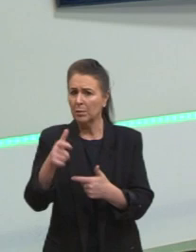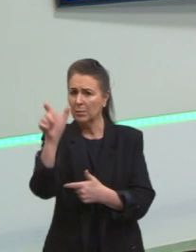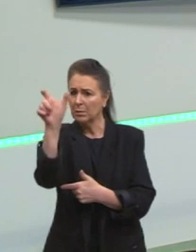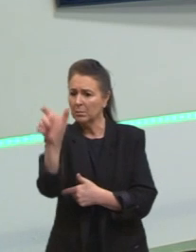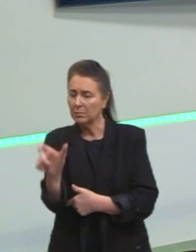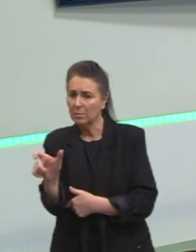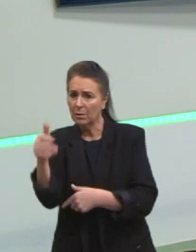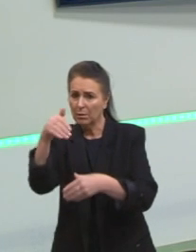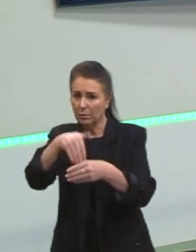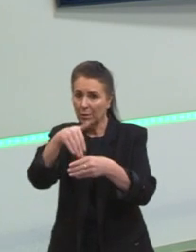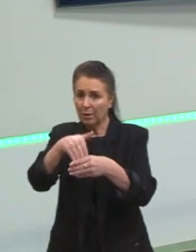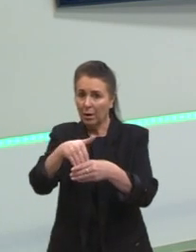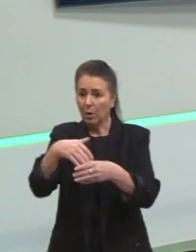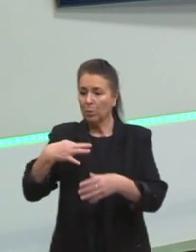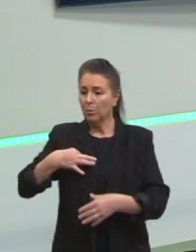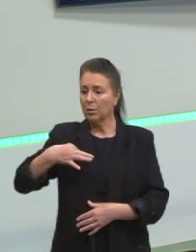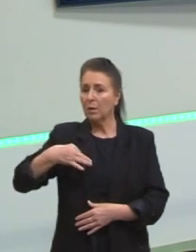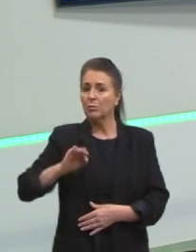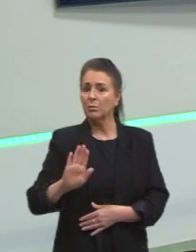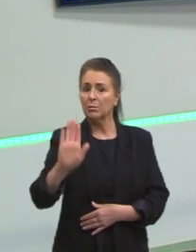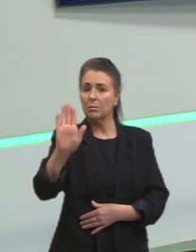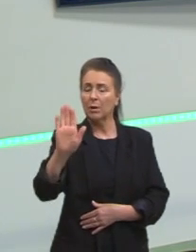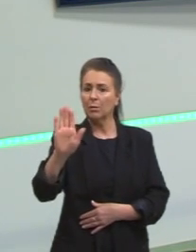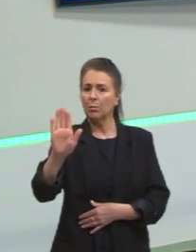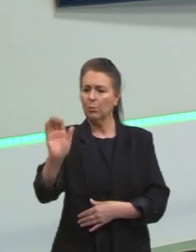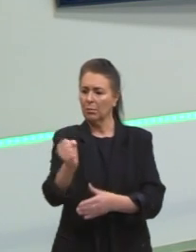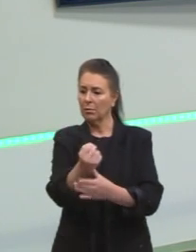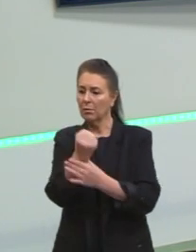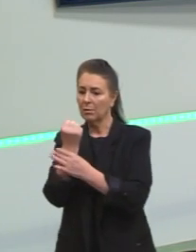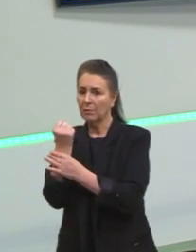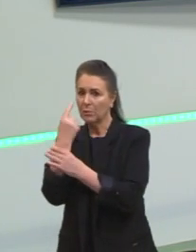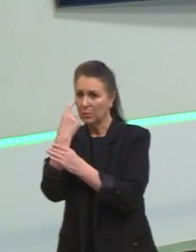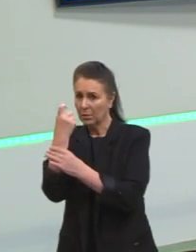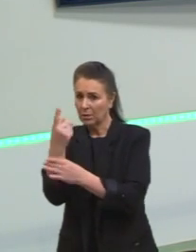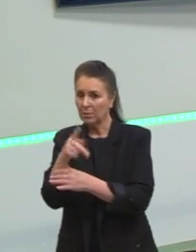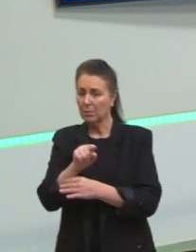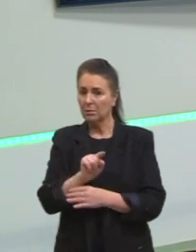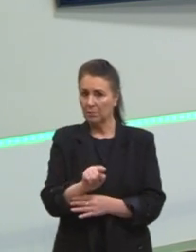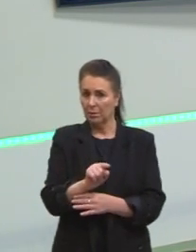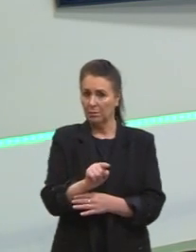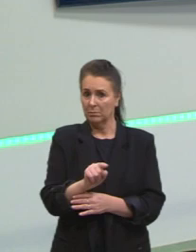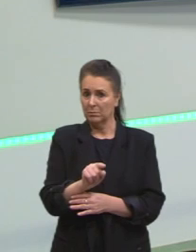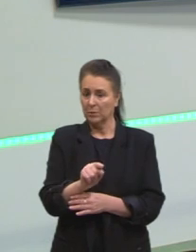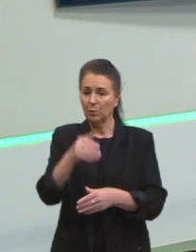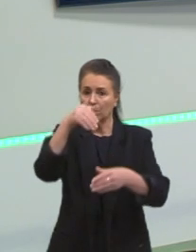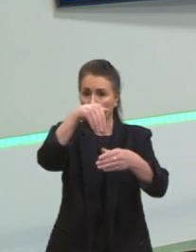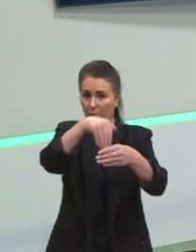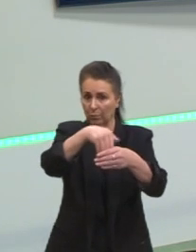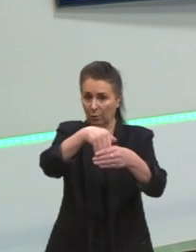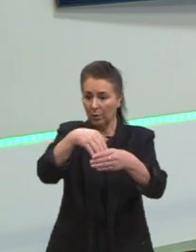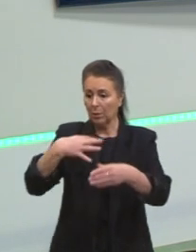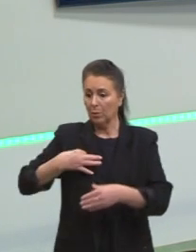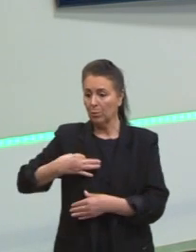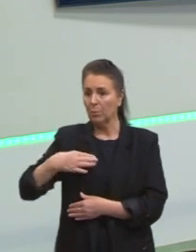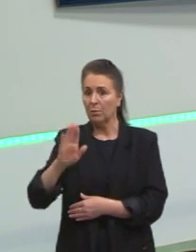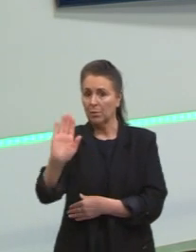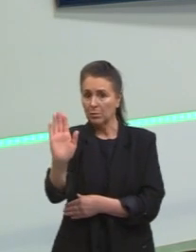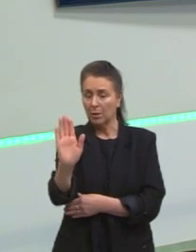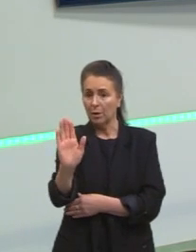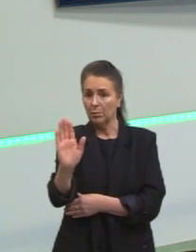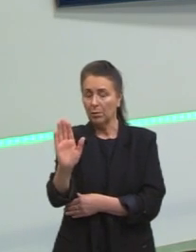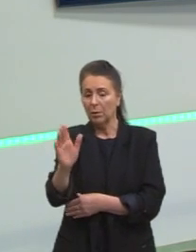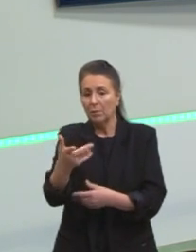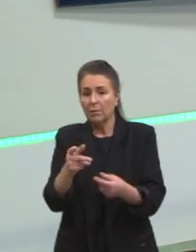os seus interesses? A elite faz isso o tempo inteiro. Ela vota no candidato que vai lhe beneficiar. Então, quando o trabalhador toma a mesma